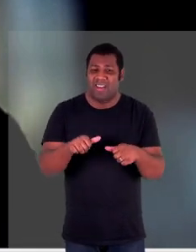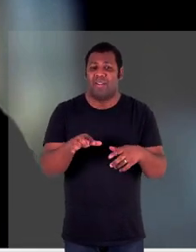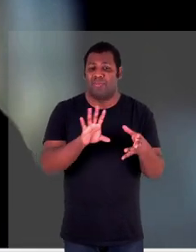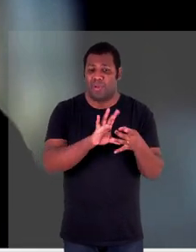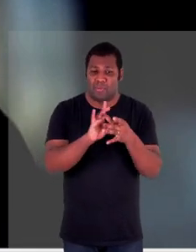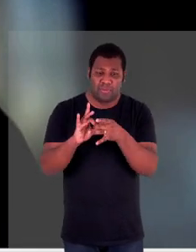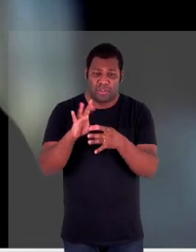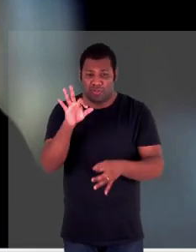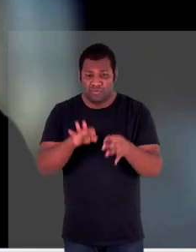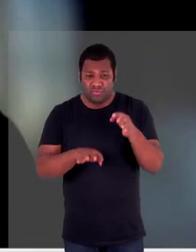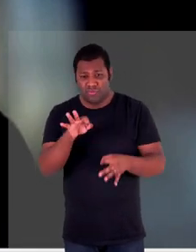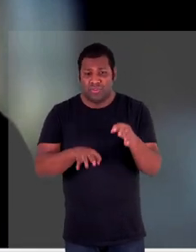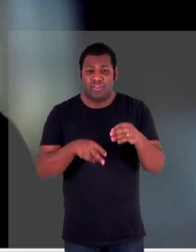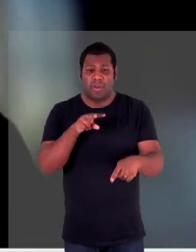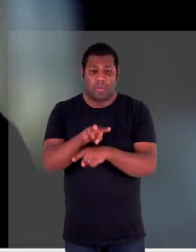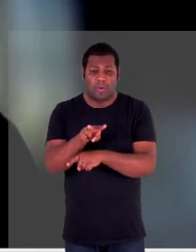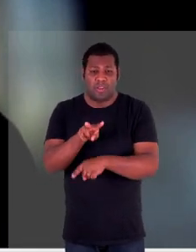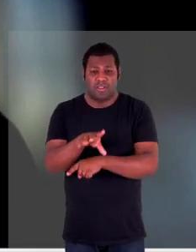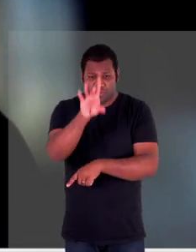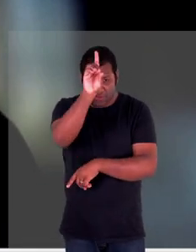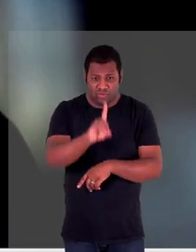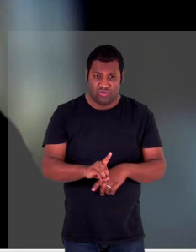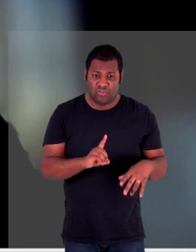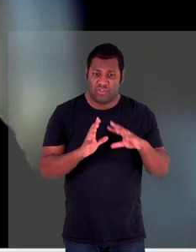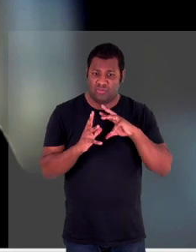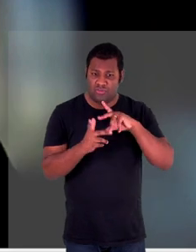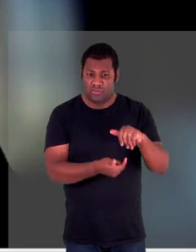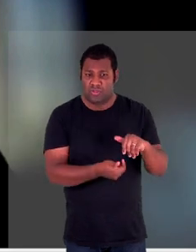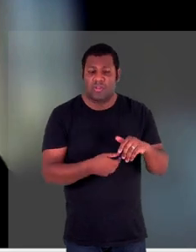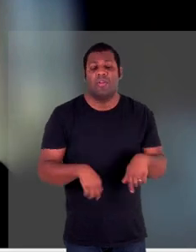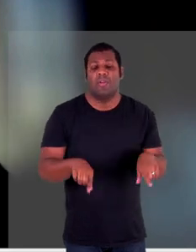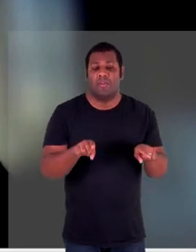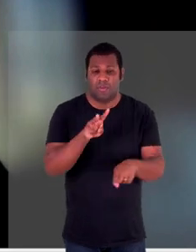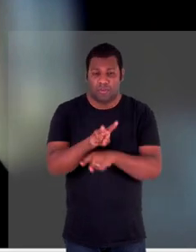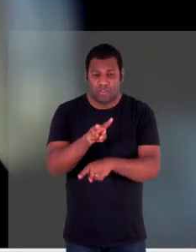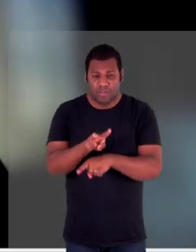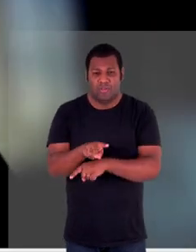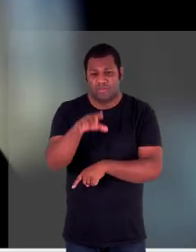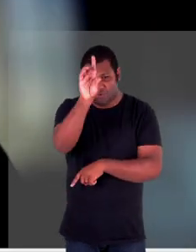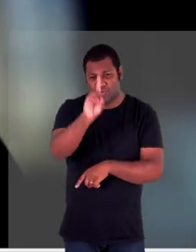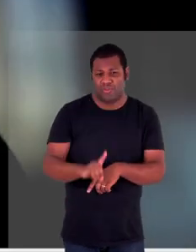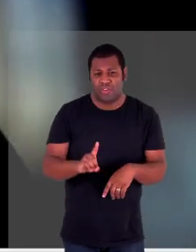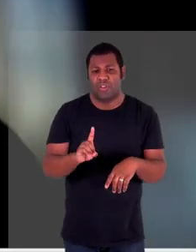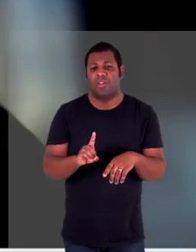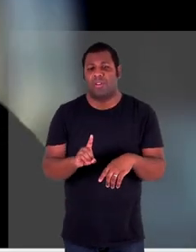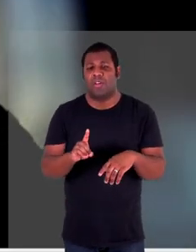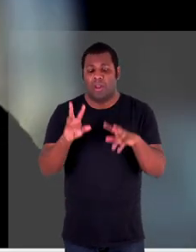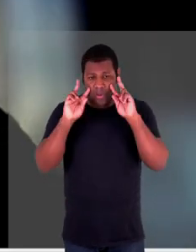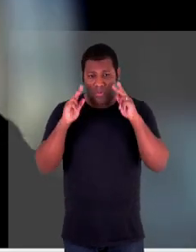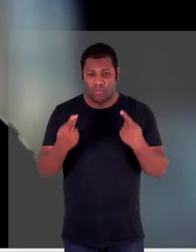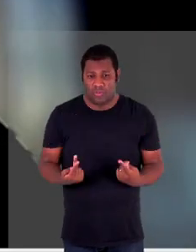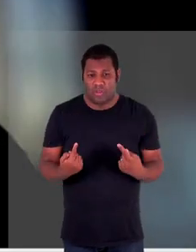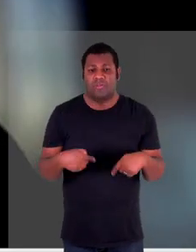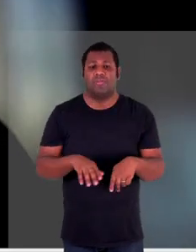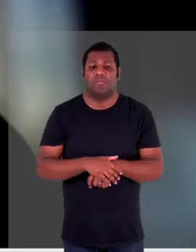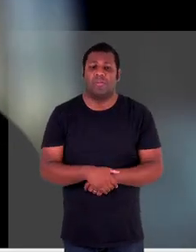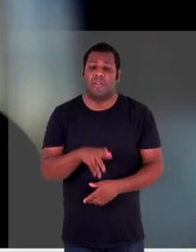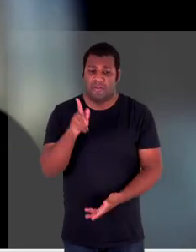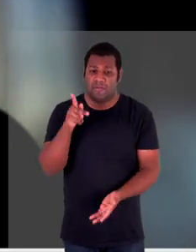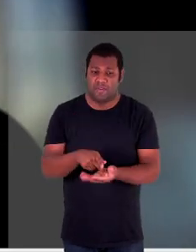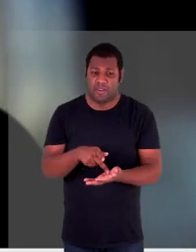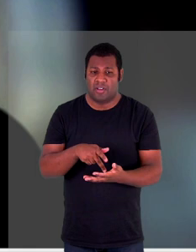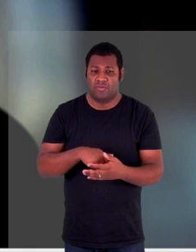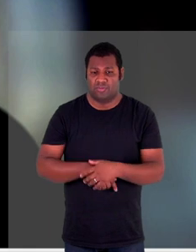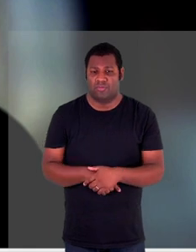de proteção do direito internacional de proteção do direito internação humanitário direito internacional dos direitos humanos e como realmente é